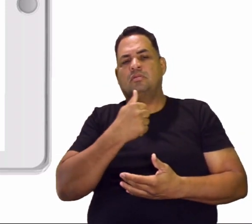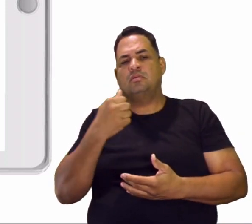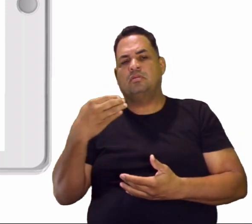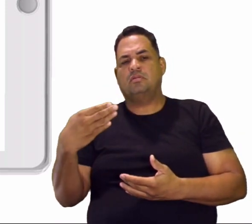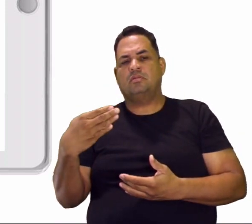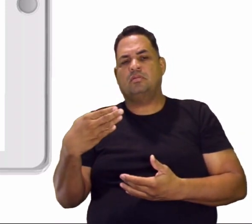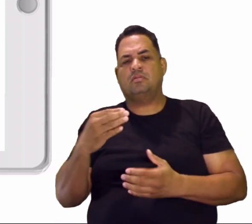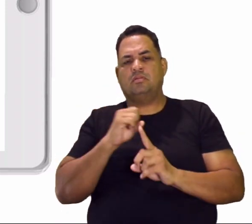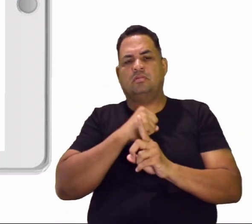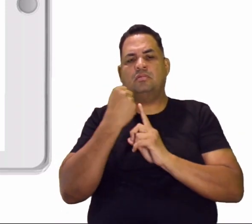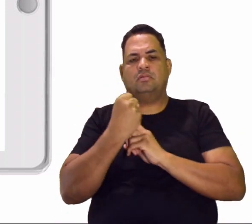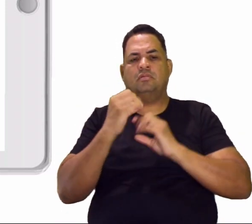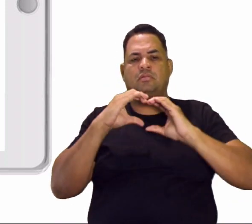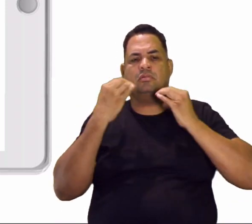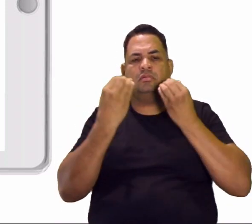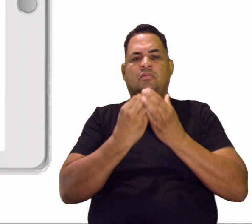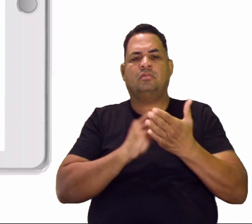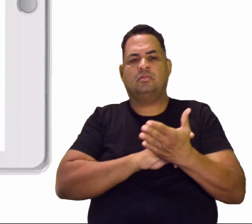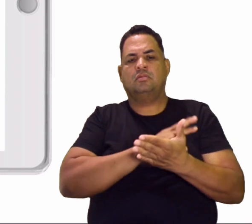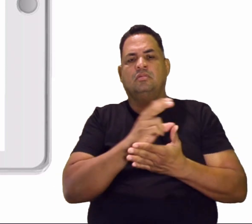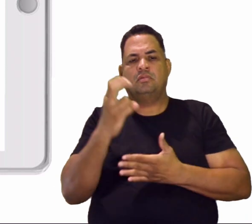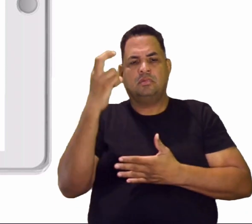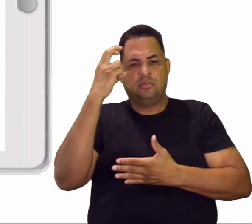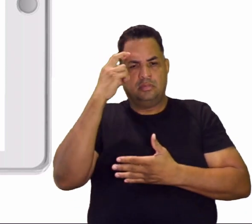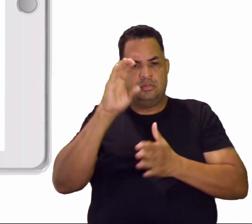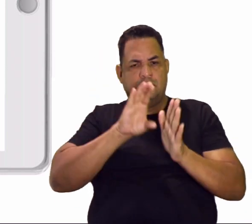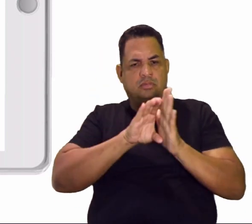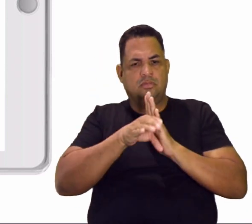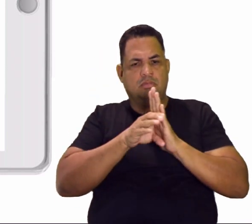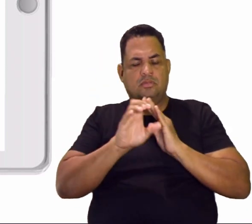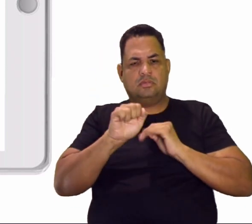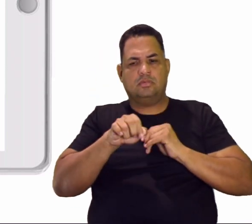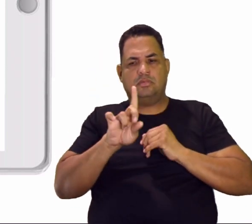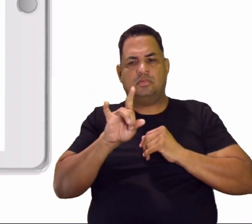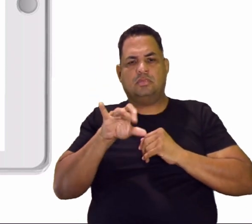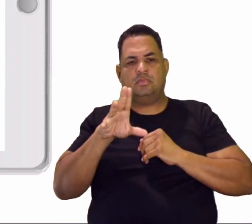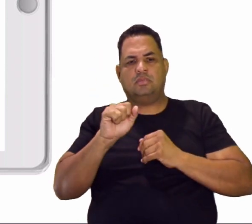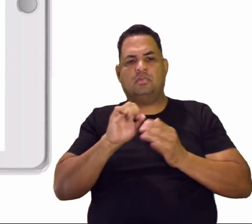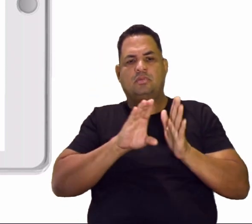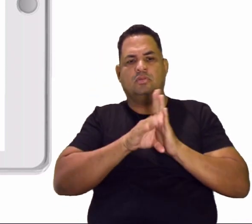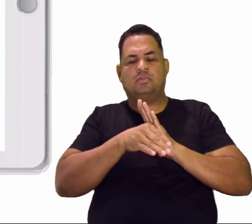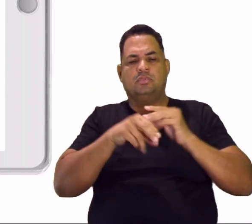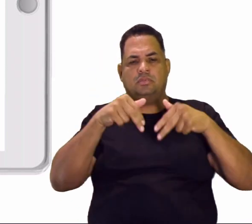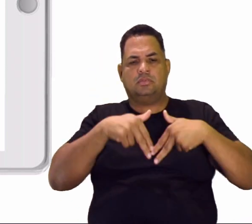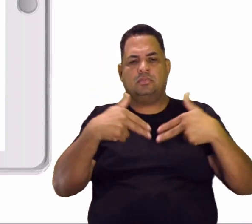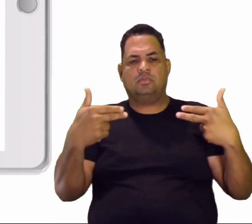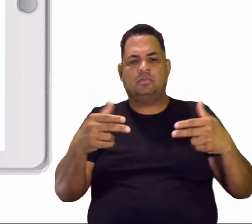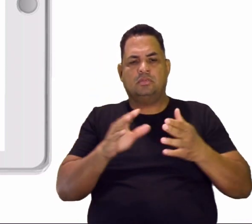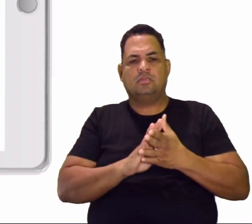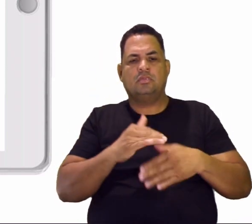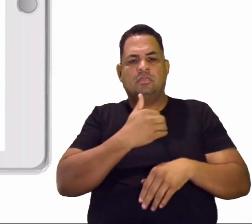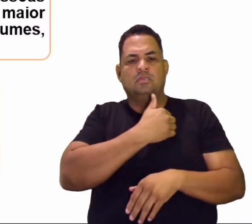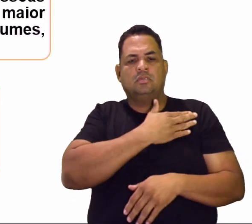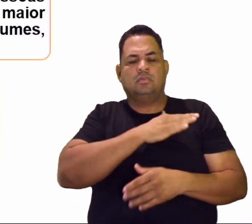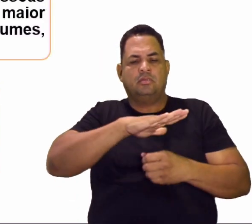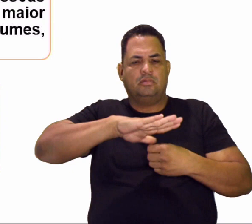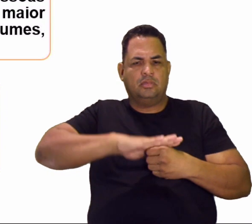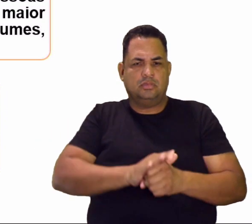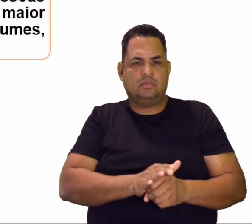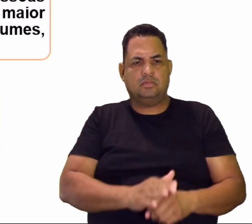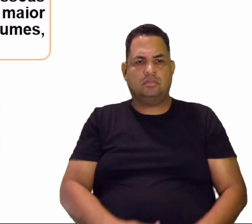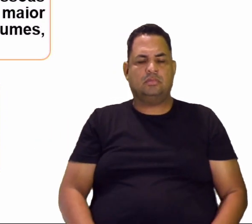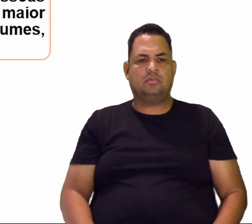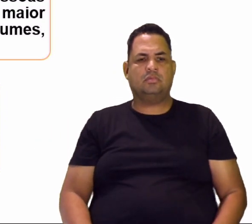brasileira, conceito de autoridade, conceito de etnia, e falamos sobre preconceito e